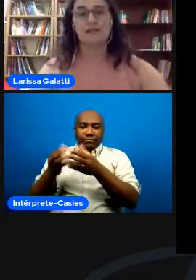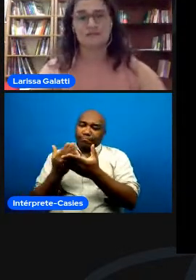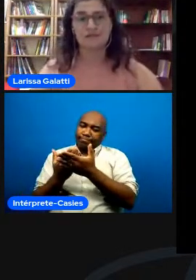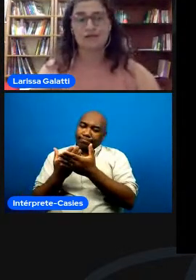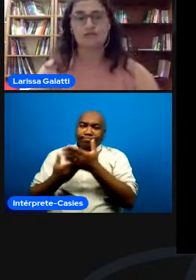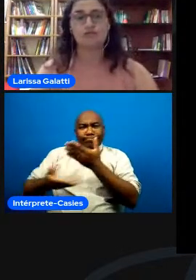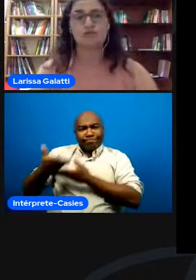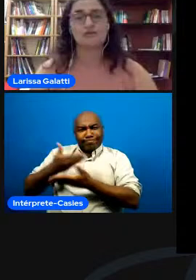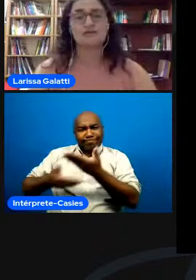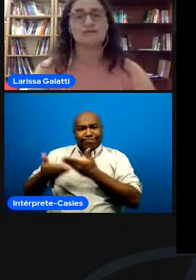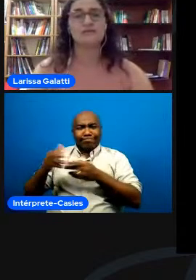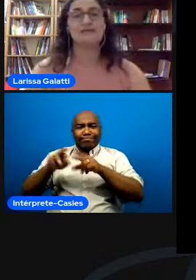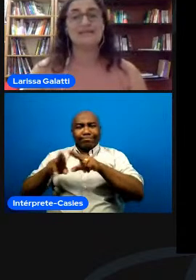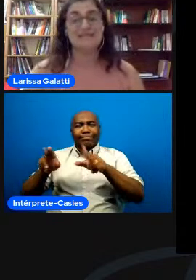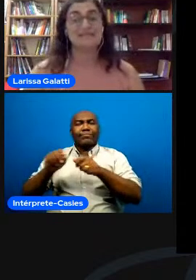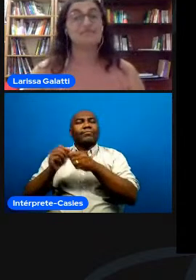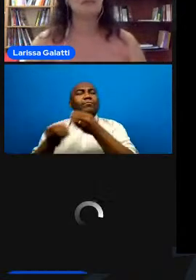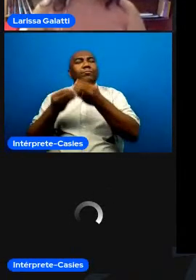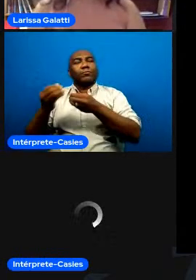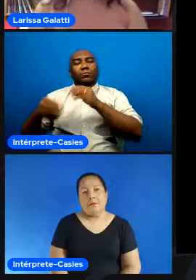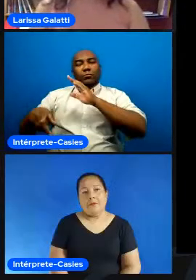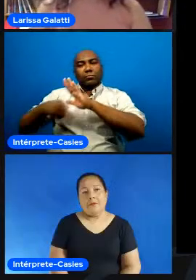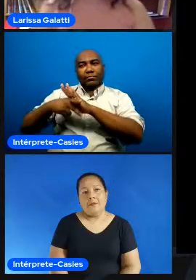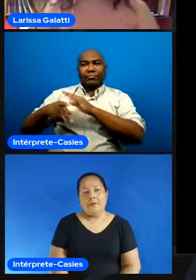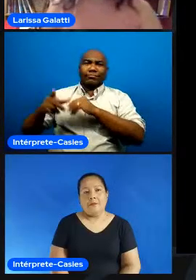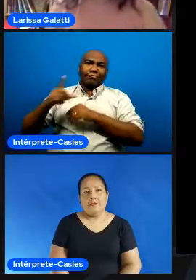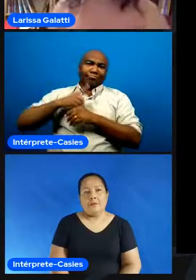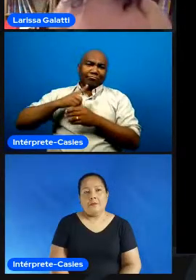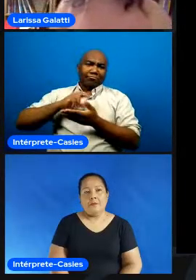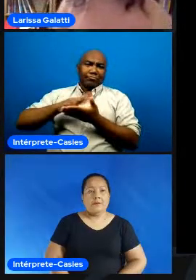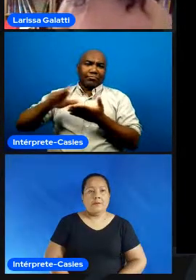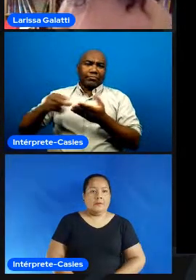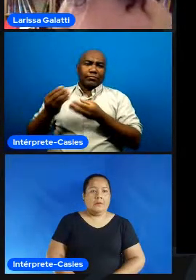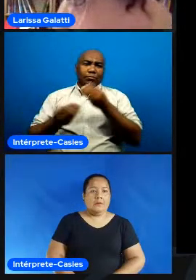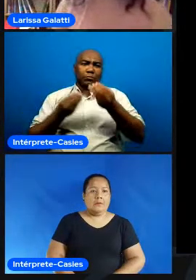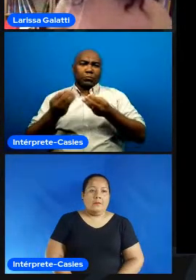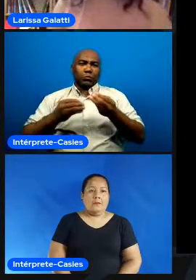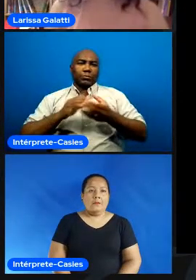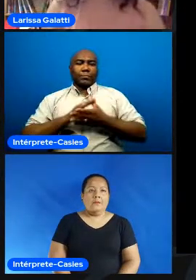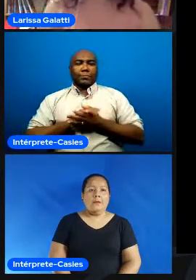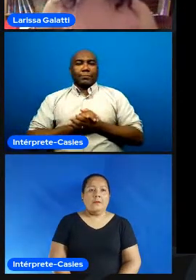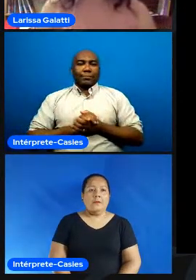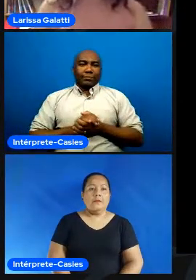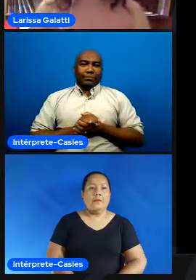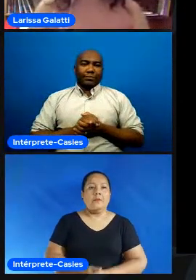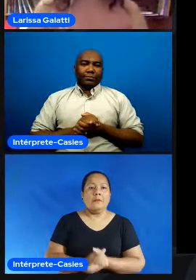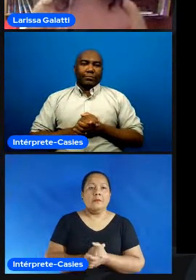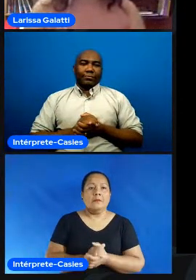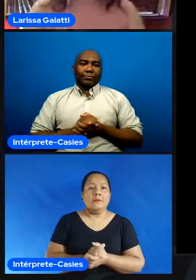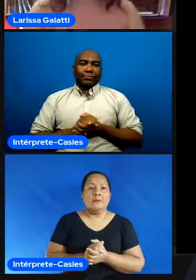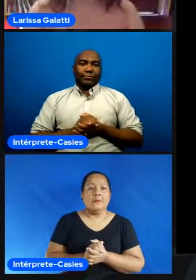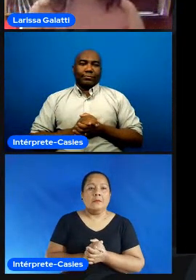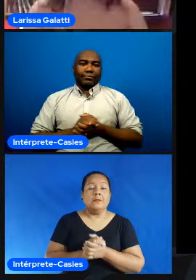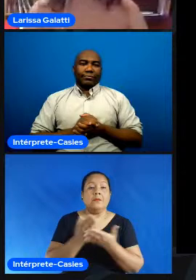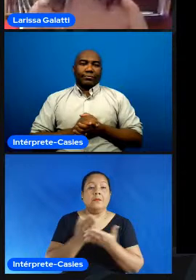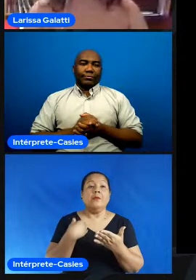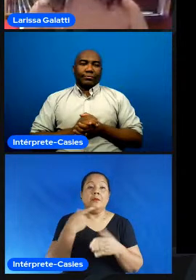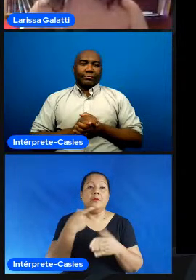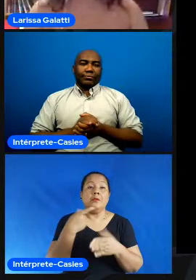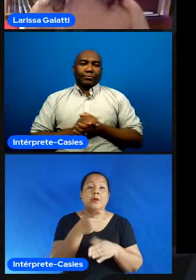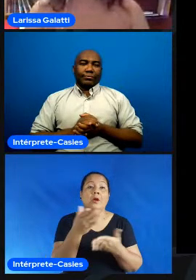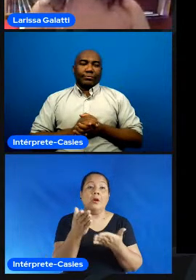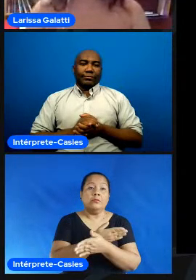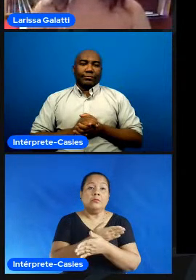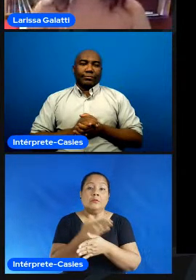Unicamp que tem pensado junto comigo a disciplina que vem de maneira voluntária né serem estagiários docentes na disciplina o